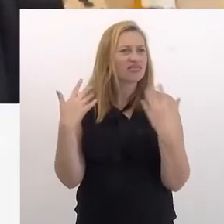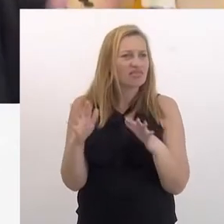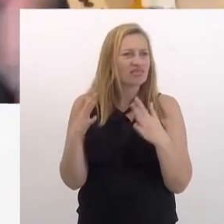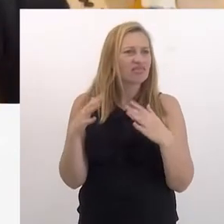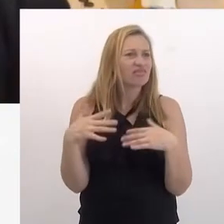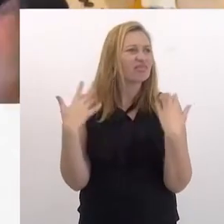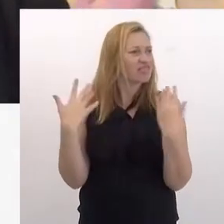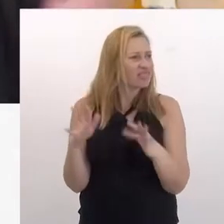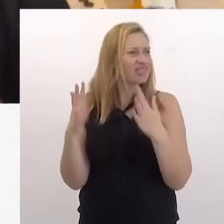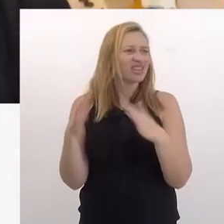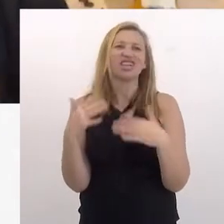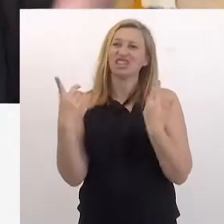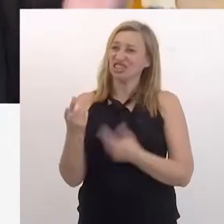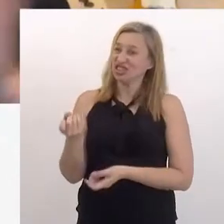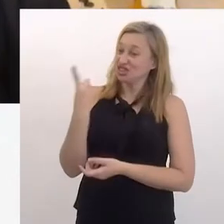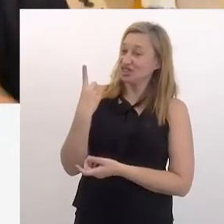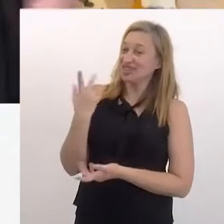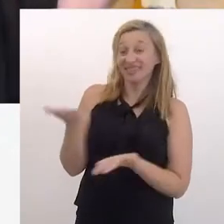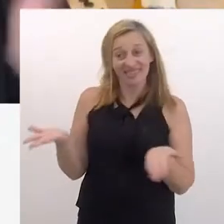E Lara...